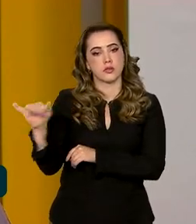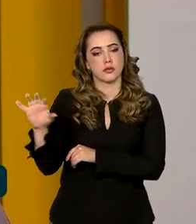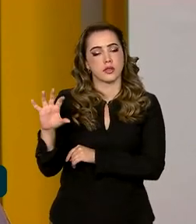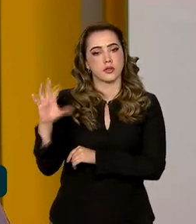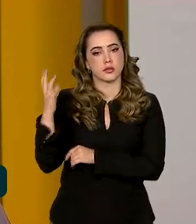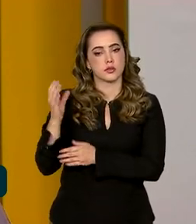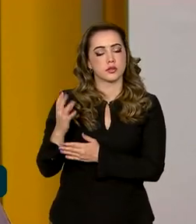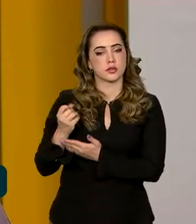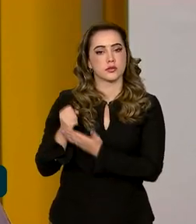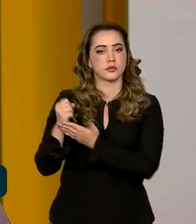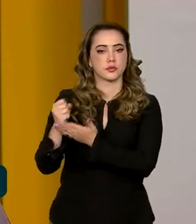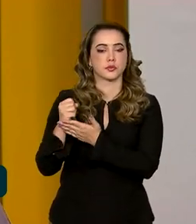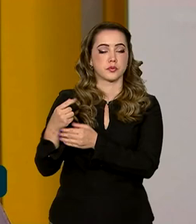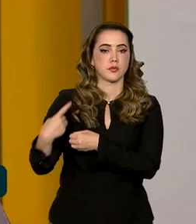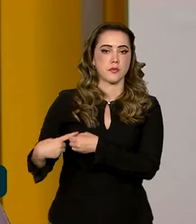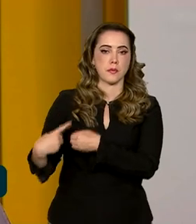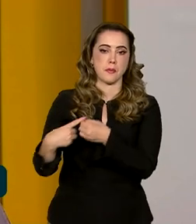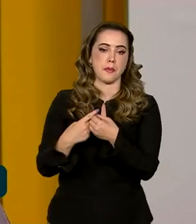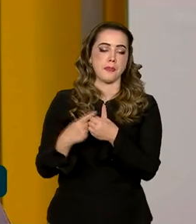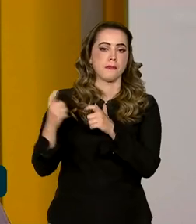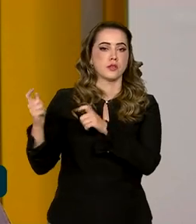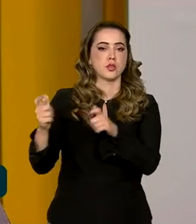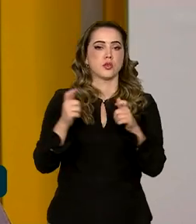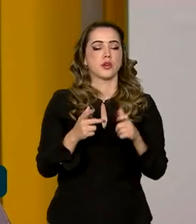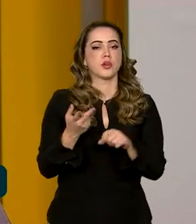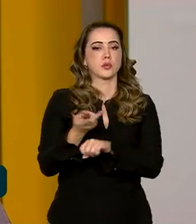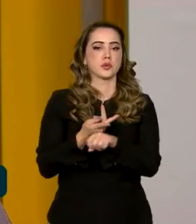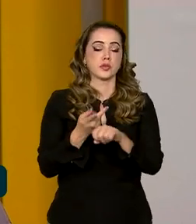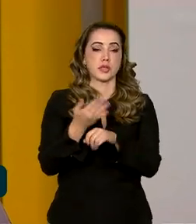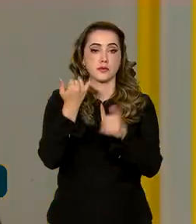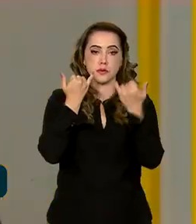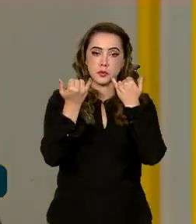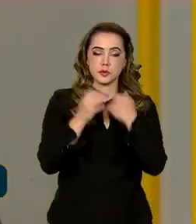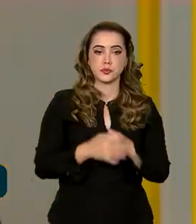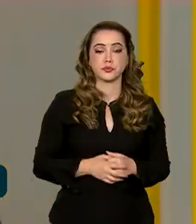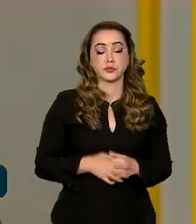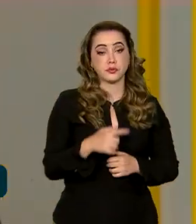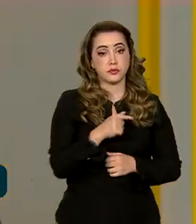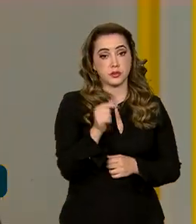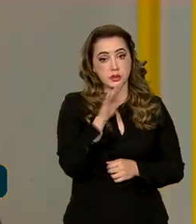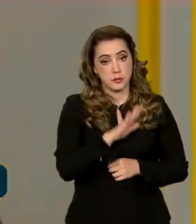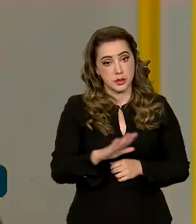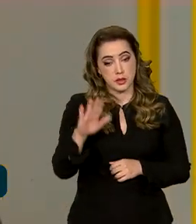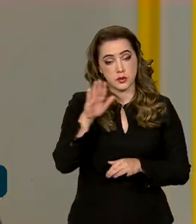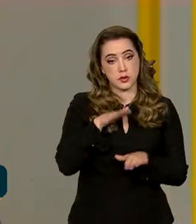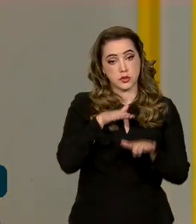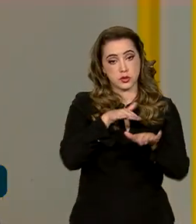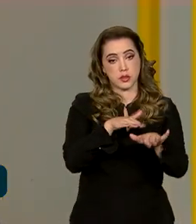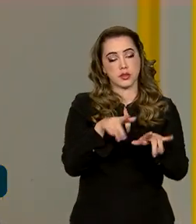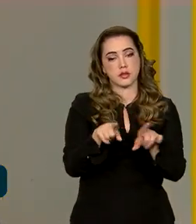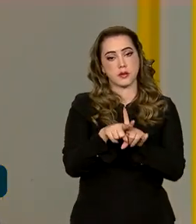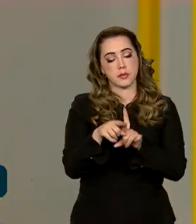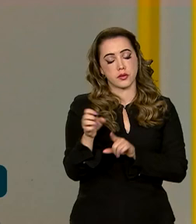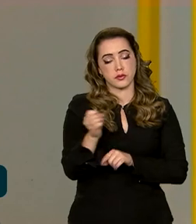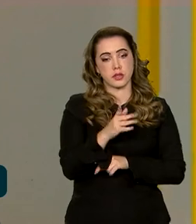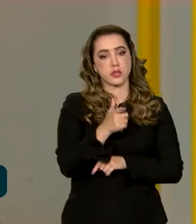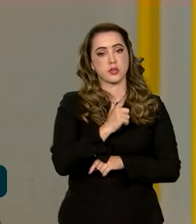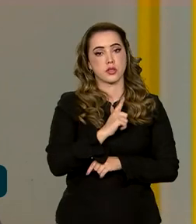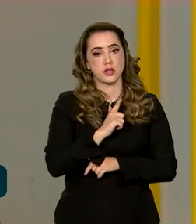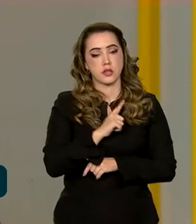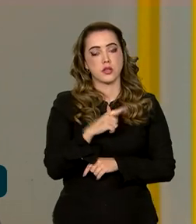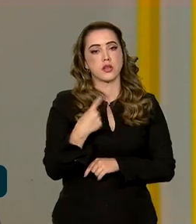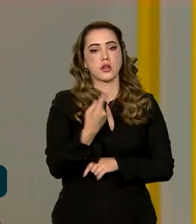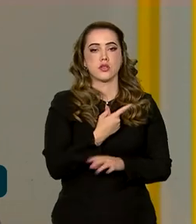oferecido ali na sua cidade, por exemplo? Onde buscar essa informação? Isso. A Semana Nacional de Trânsito, dessa vez, a gente também inovou por esse lado. Nós